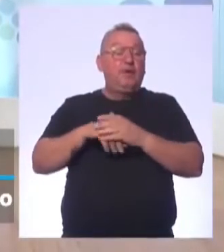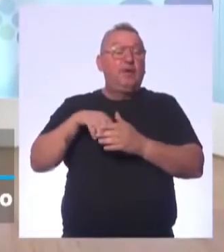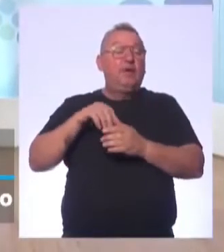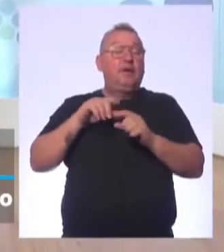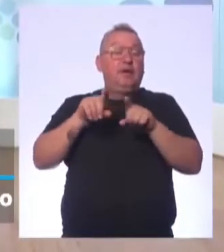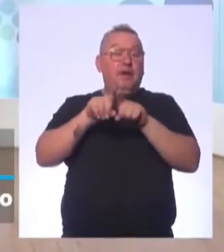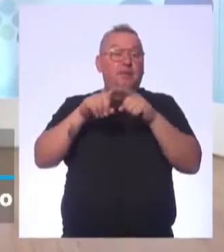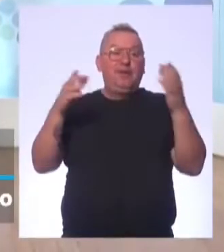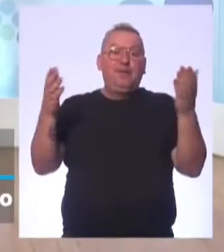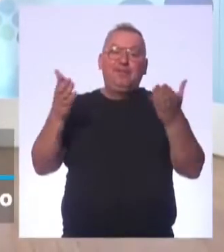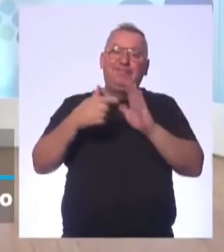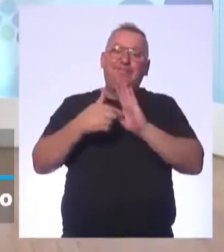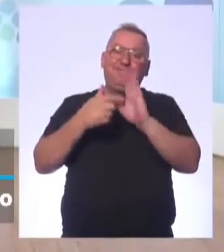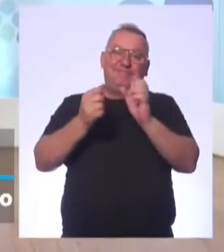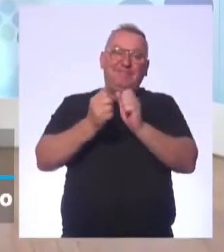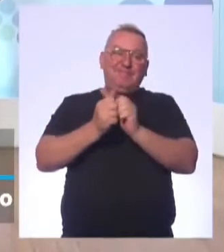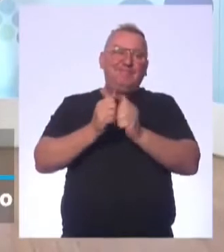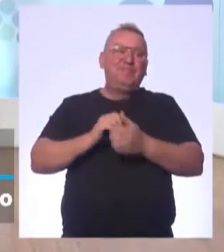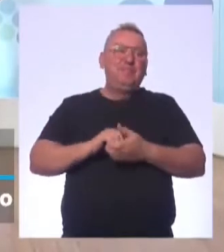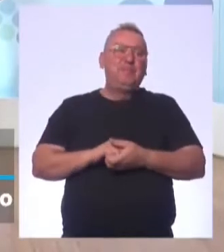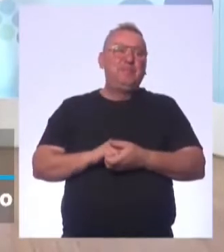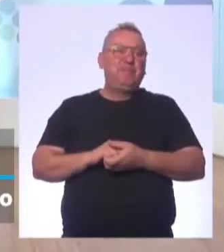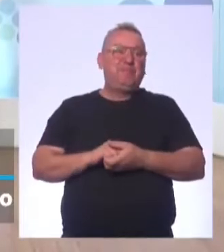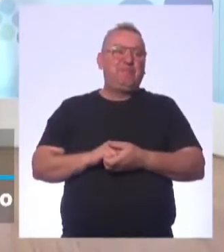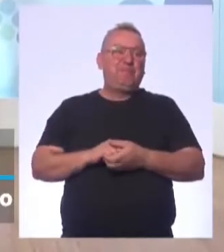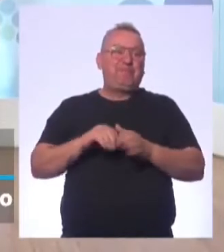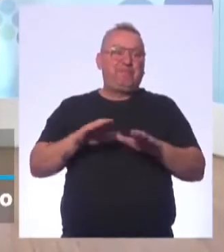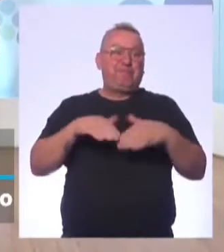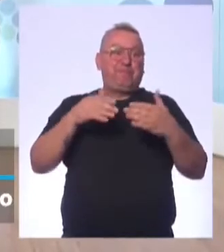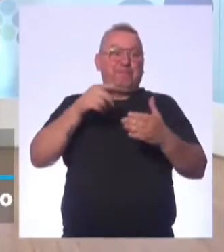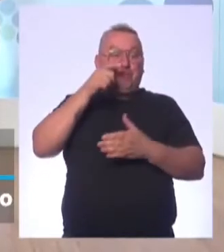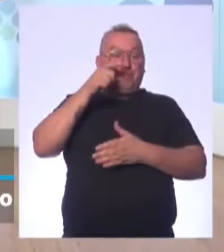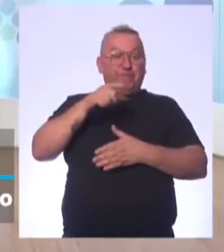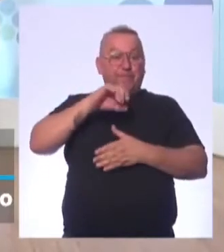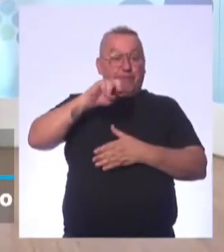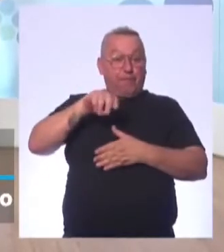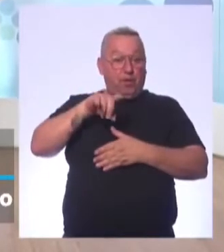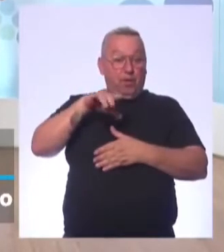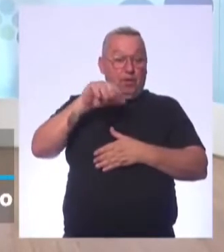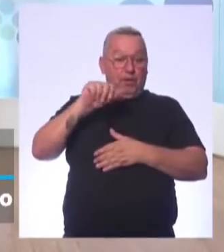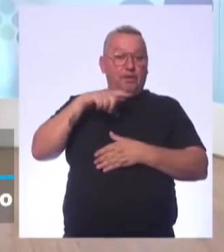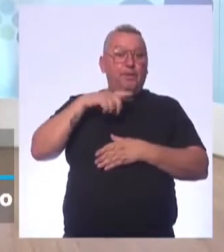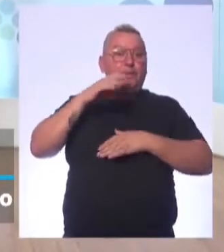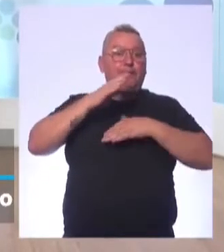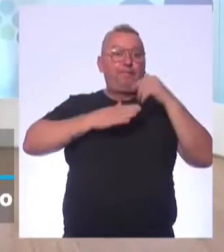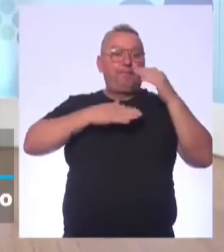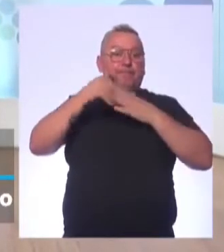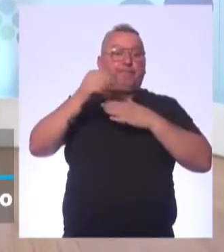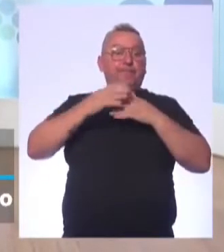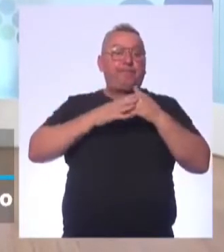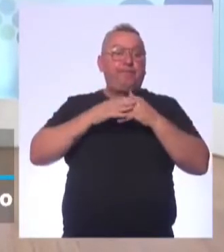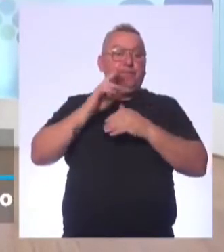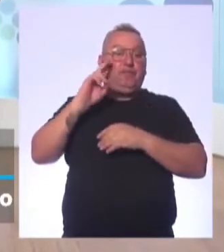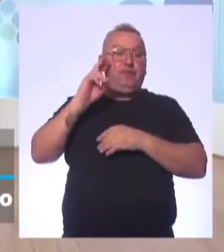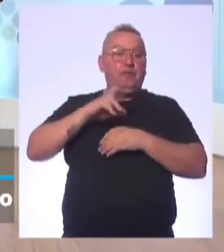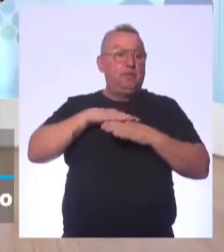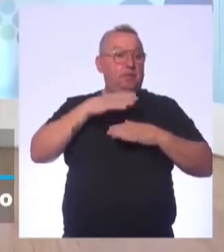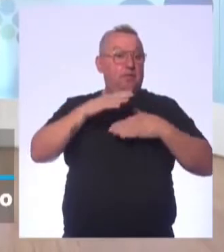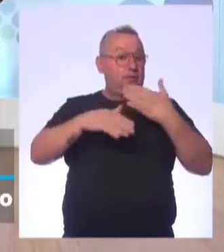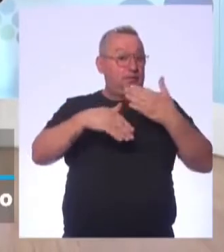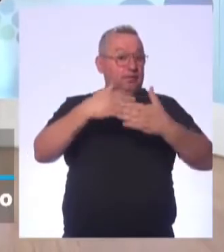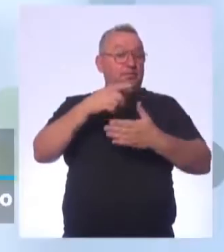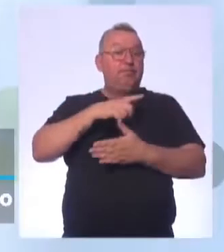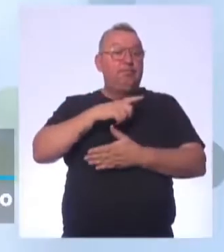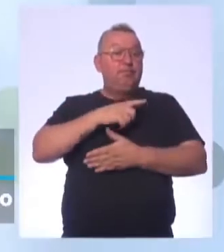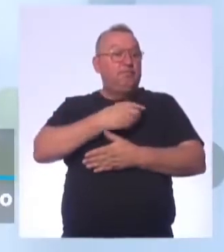ela hoje para brilhantar aqui com a gente. Então, lá, Juliana. Temos uma habilidade, né, dando sequência que nós